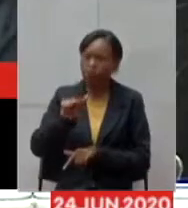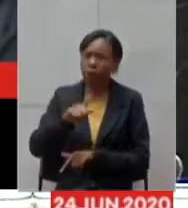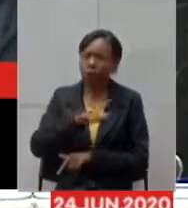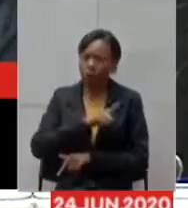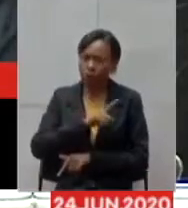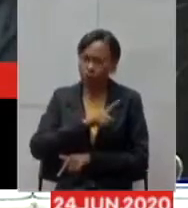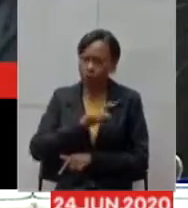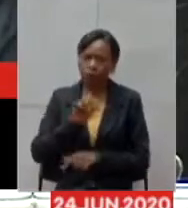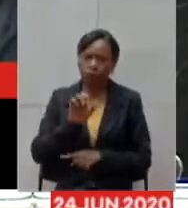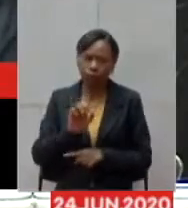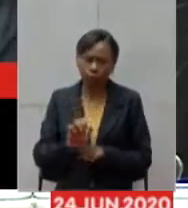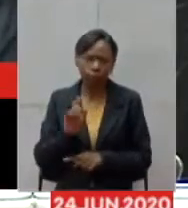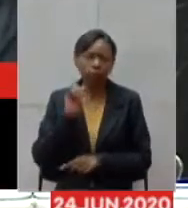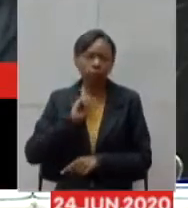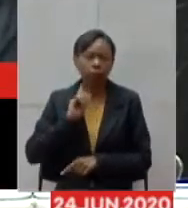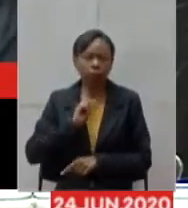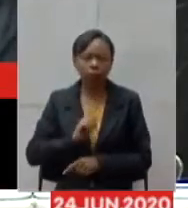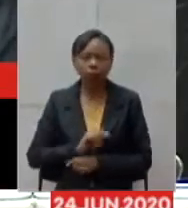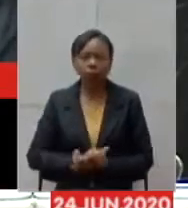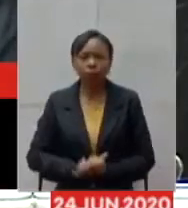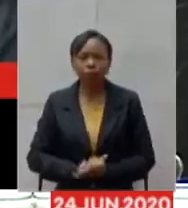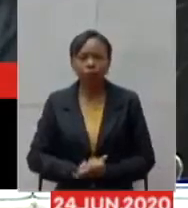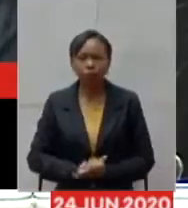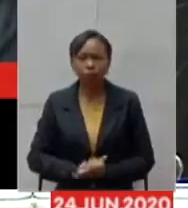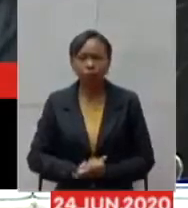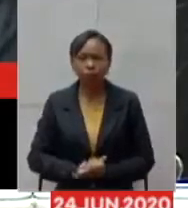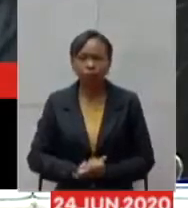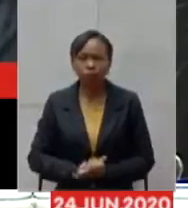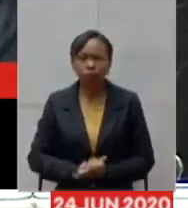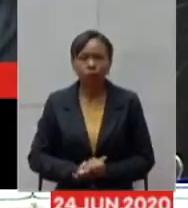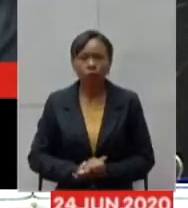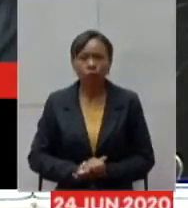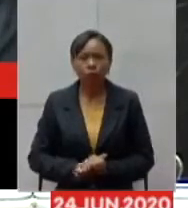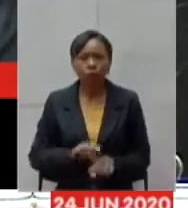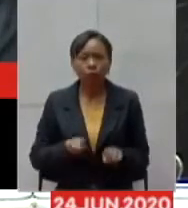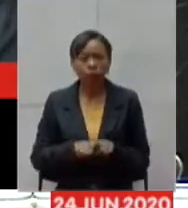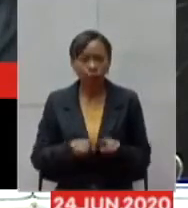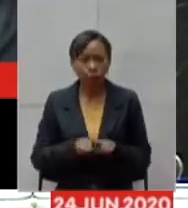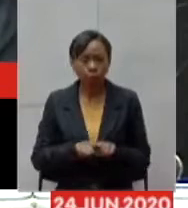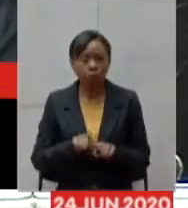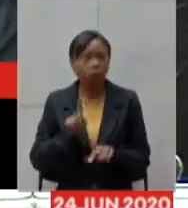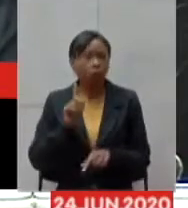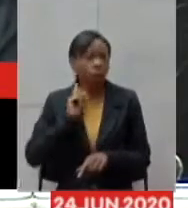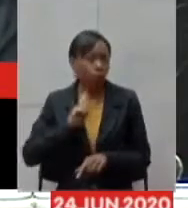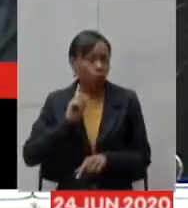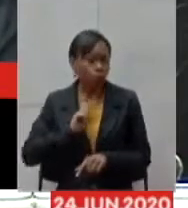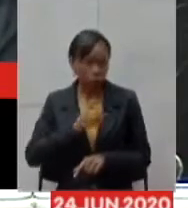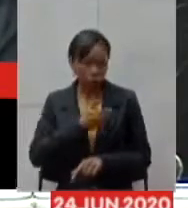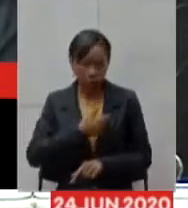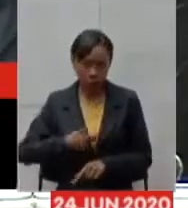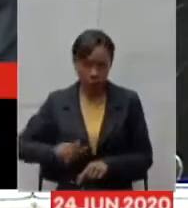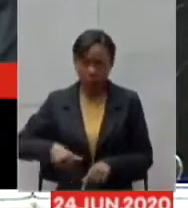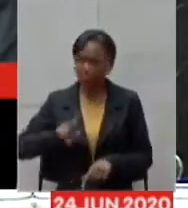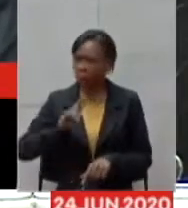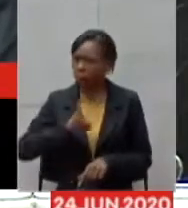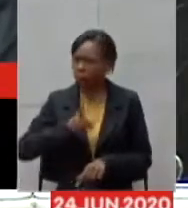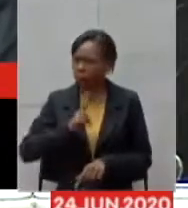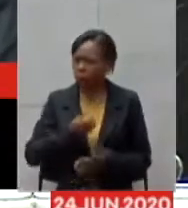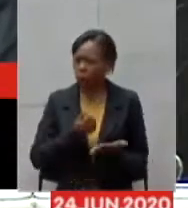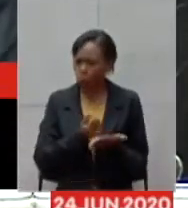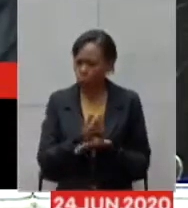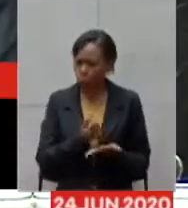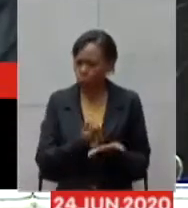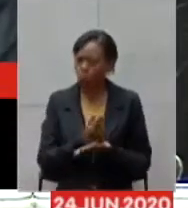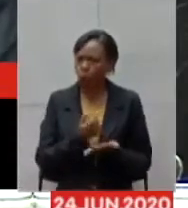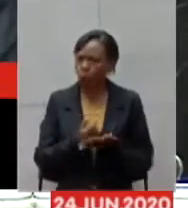única eu entendo que o Estado sempre comprou leitos isso faz parte da regulação se houver necessidade